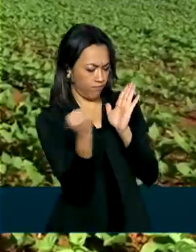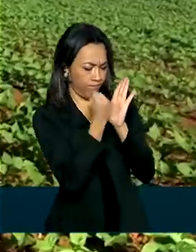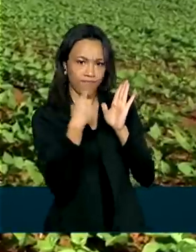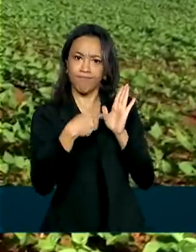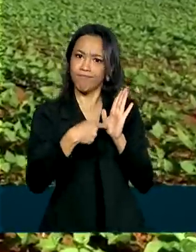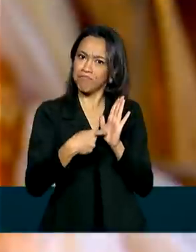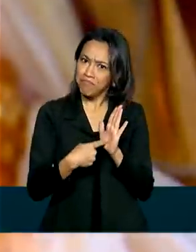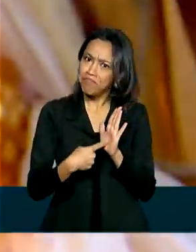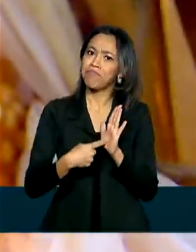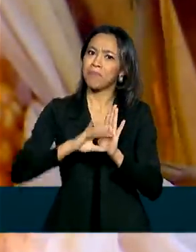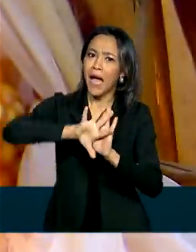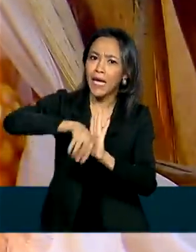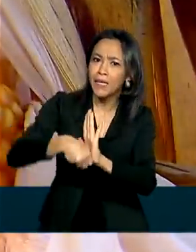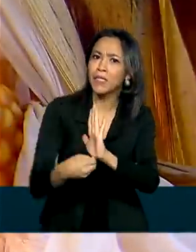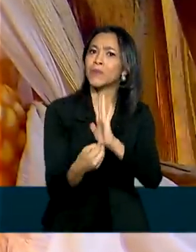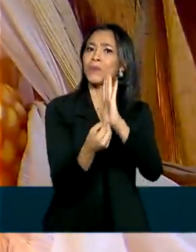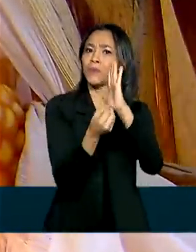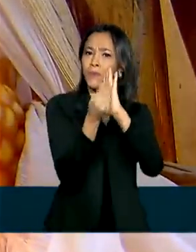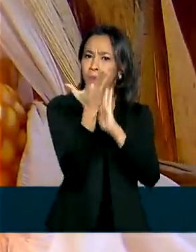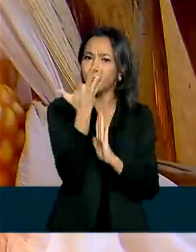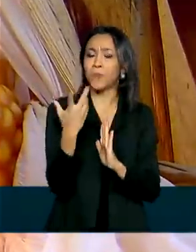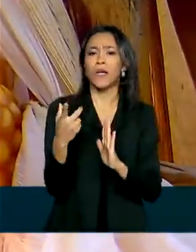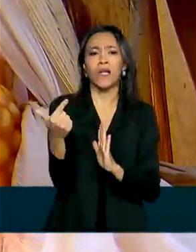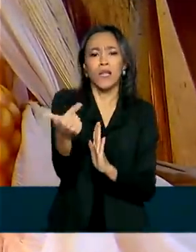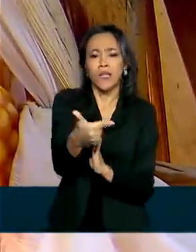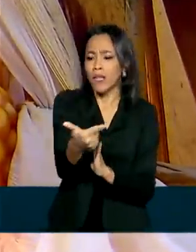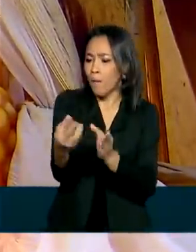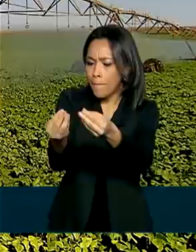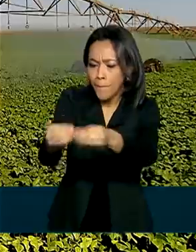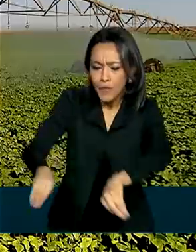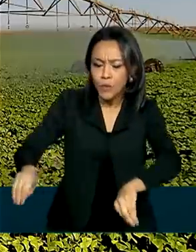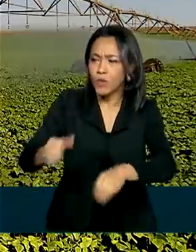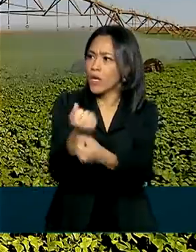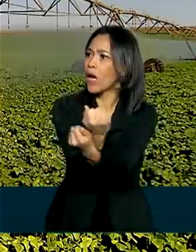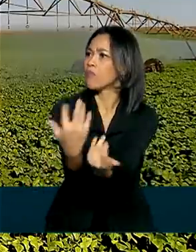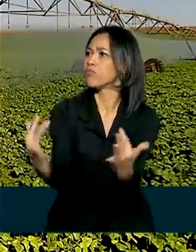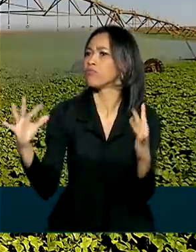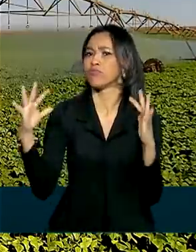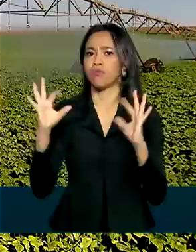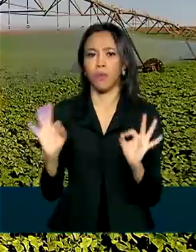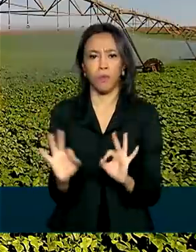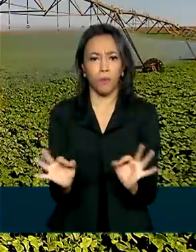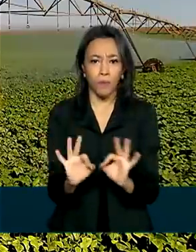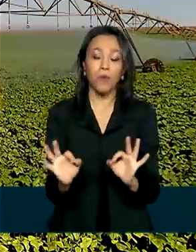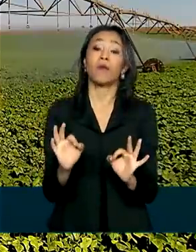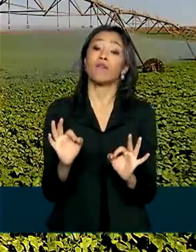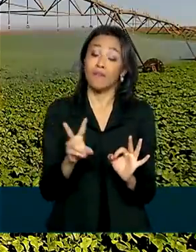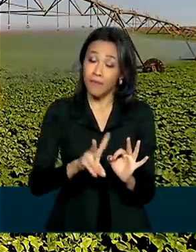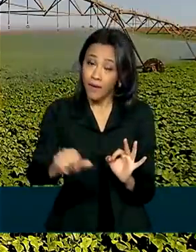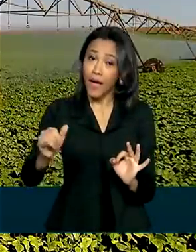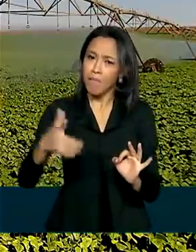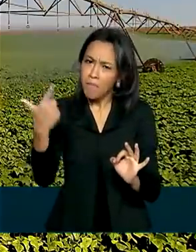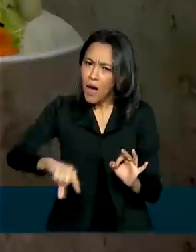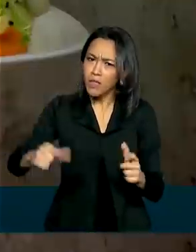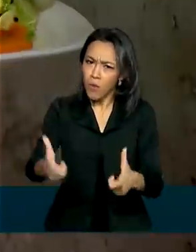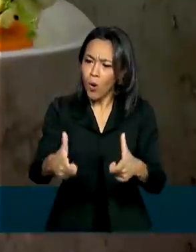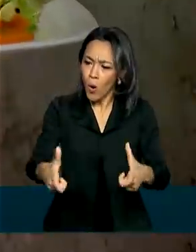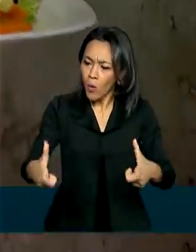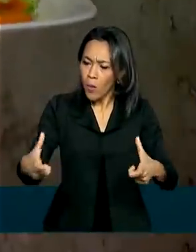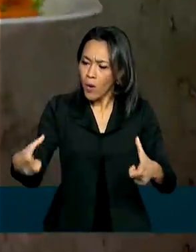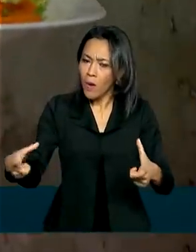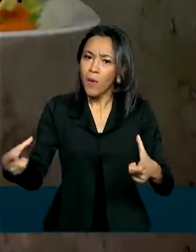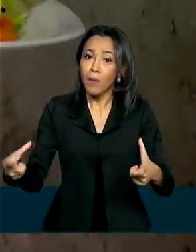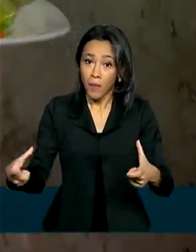sustentável, com o mínimo de agressão ao meio ambiente, permite ainda aumentar a produtividade e